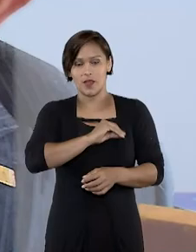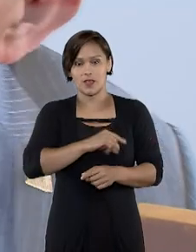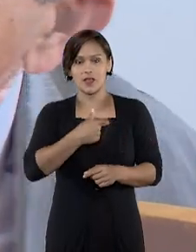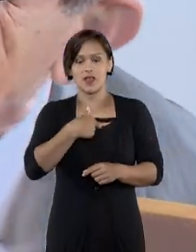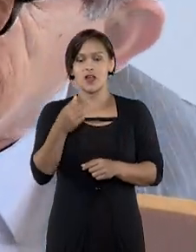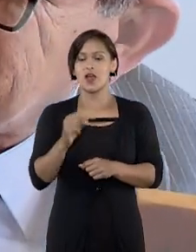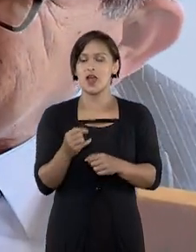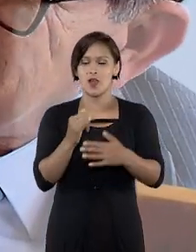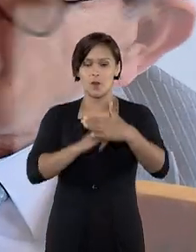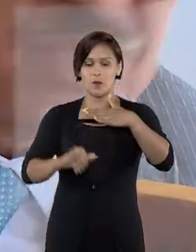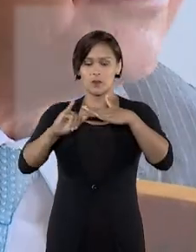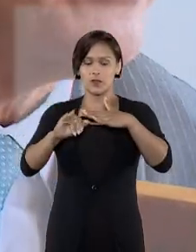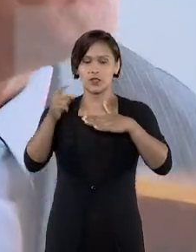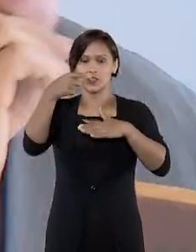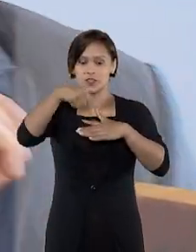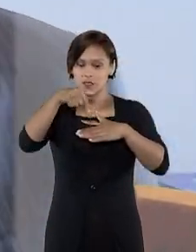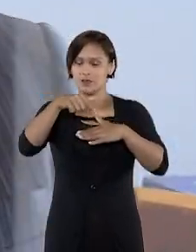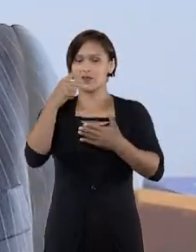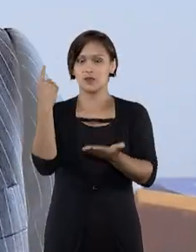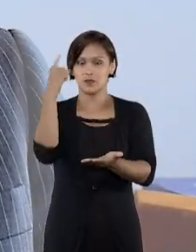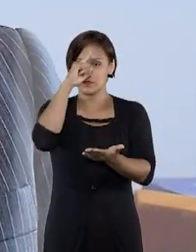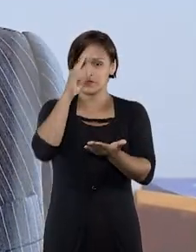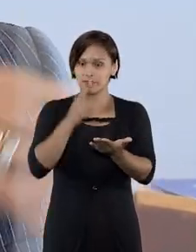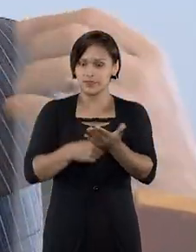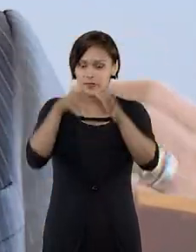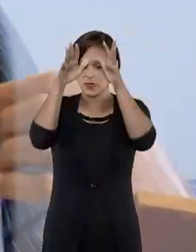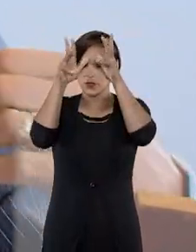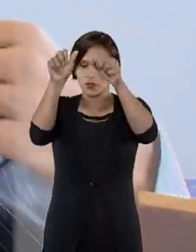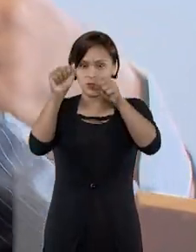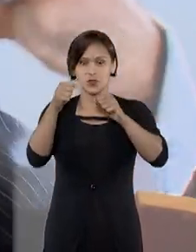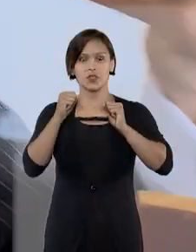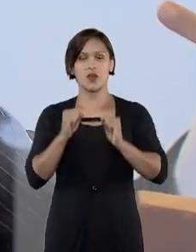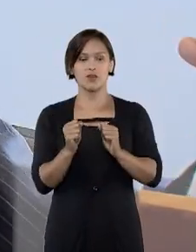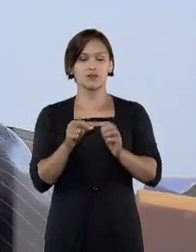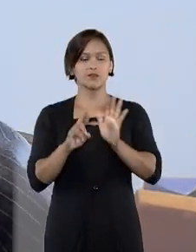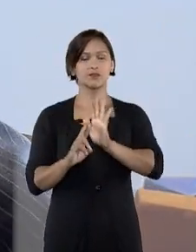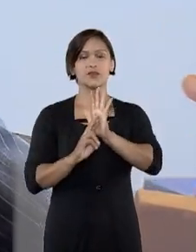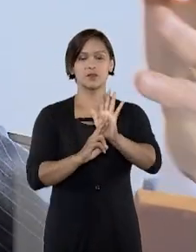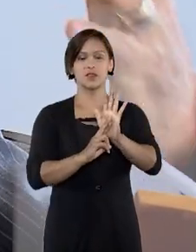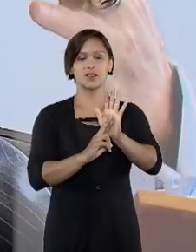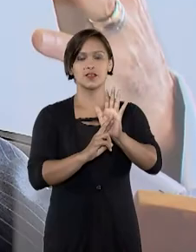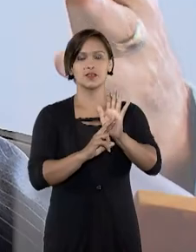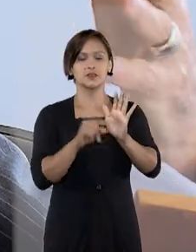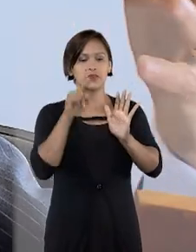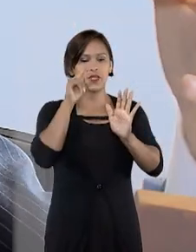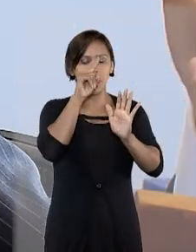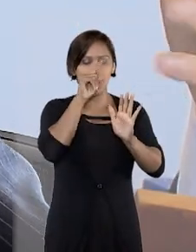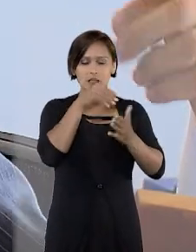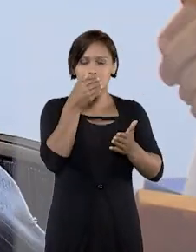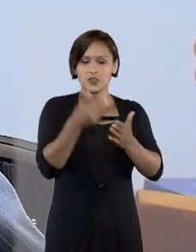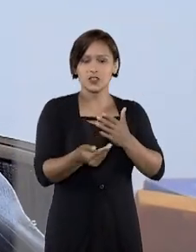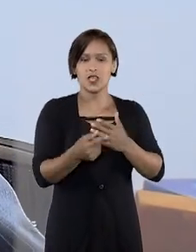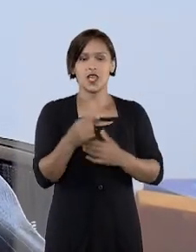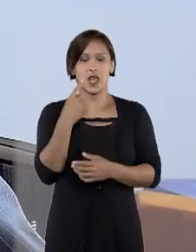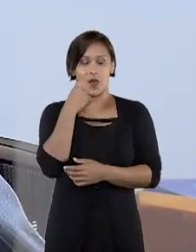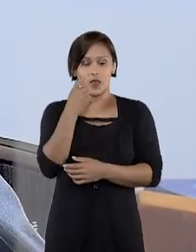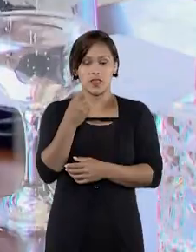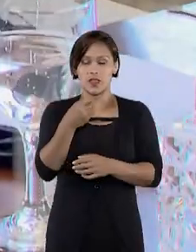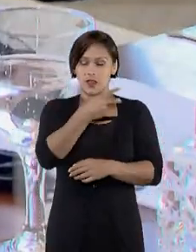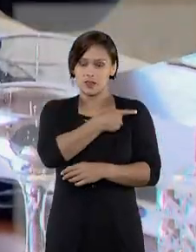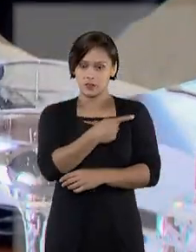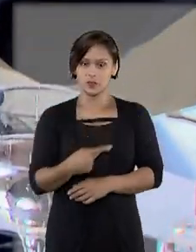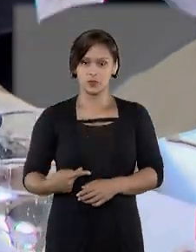afirmou que o Instituto demonstrou que a decisão do Tribunal Regional representa risco de lesão ao interesse público.